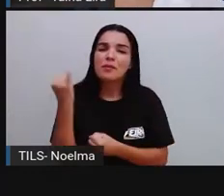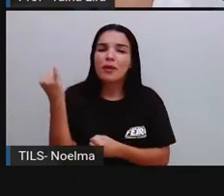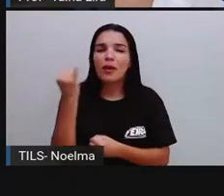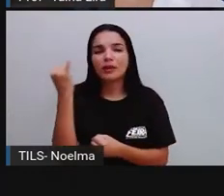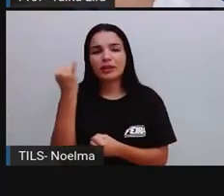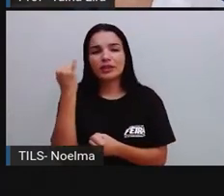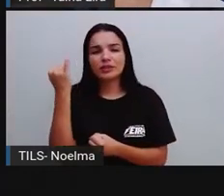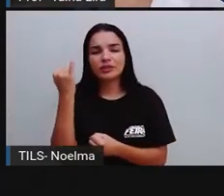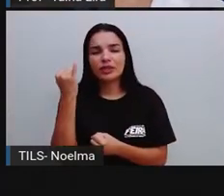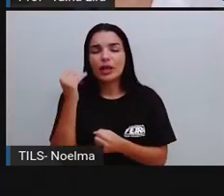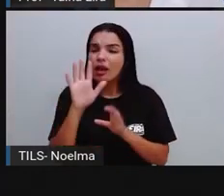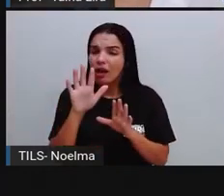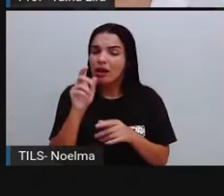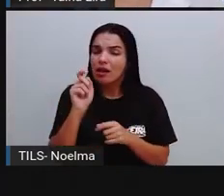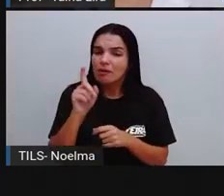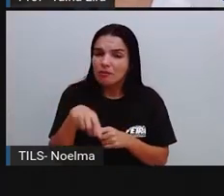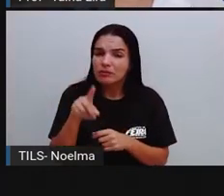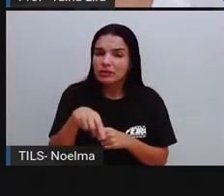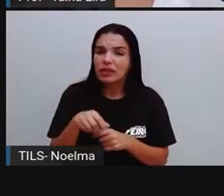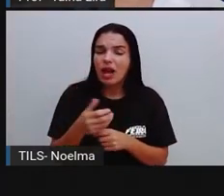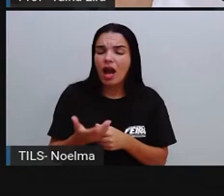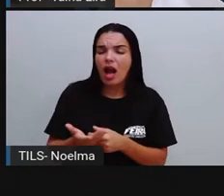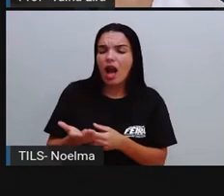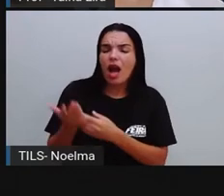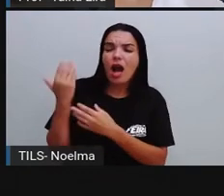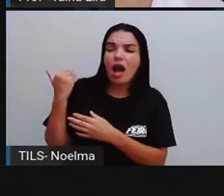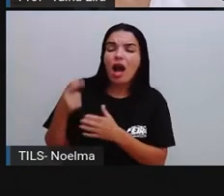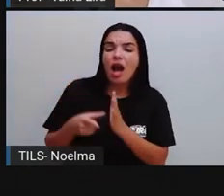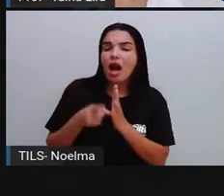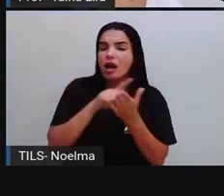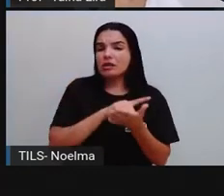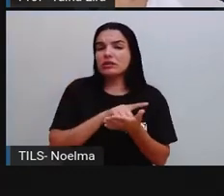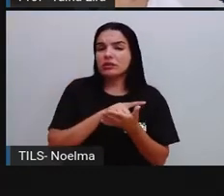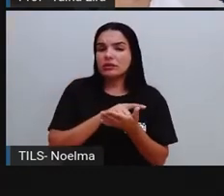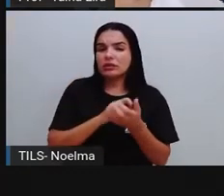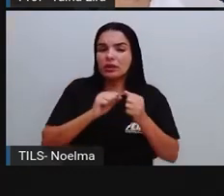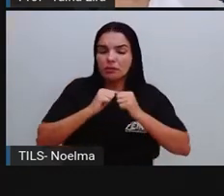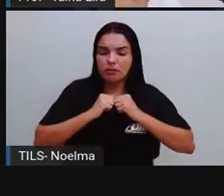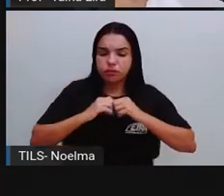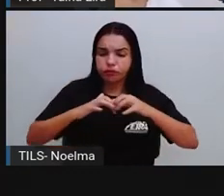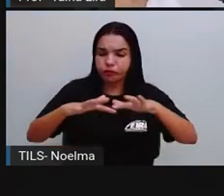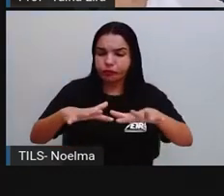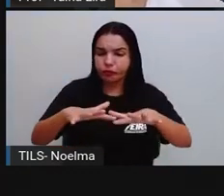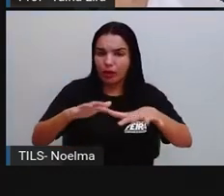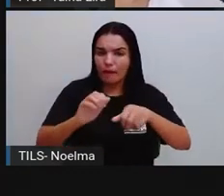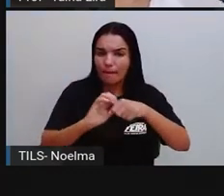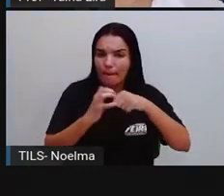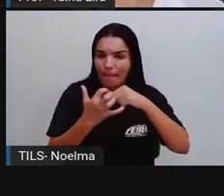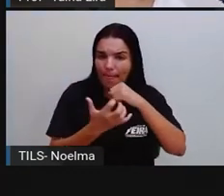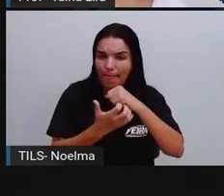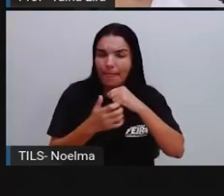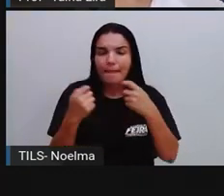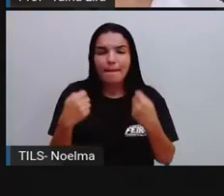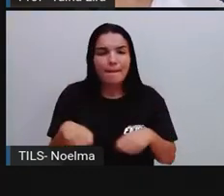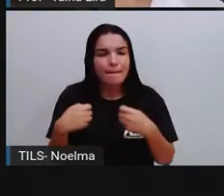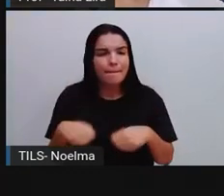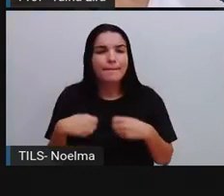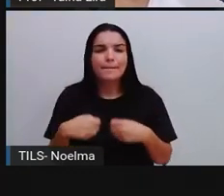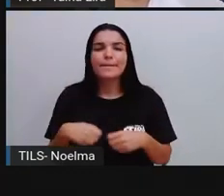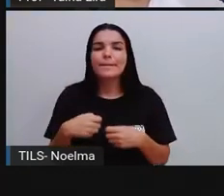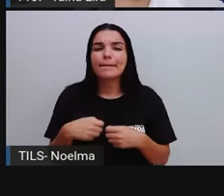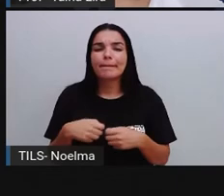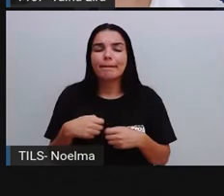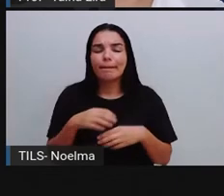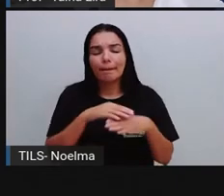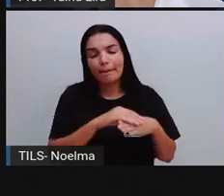antes da pandemia, a gente sempre pedia, né, para vocês levarem uma garrafinha, que pode ser até mesmo uma garrafinha de